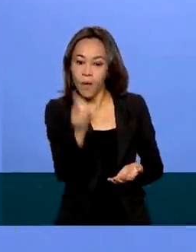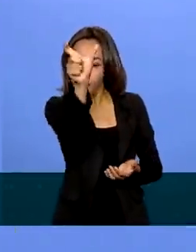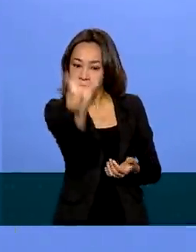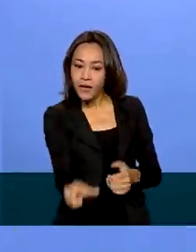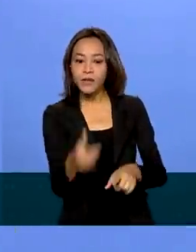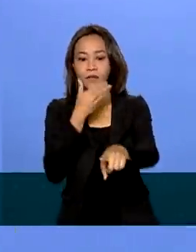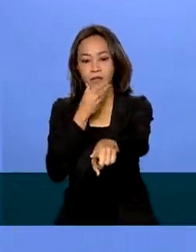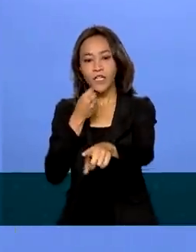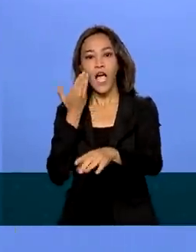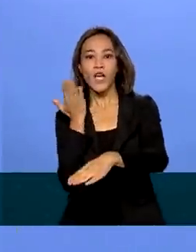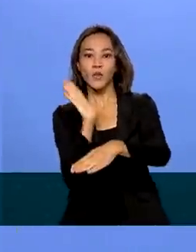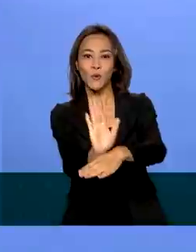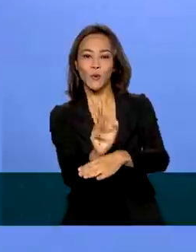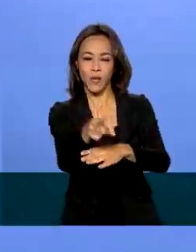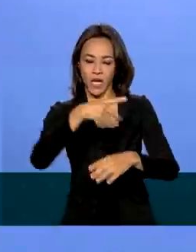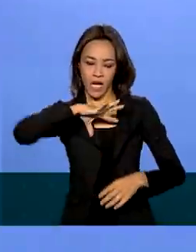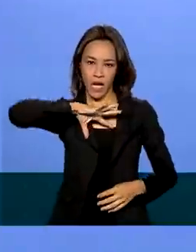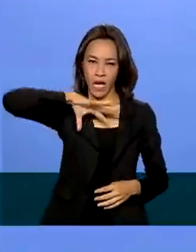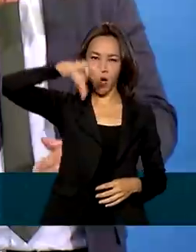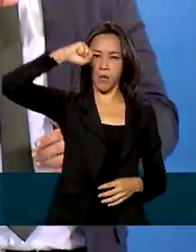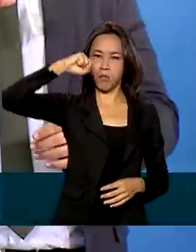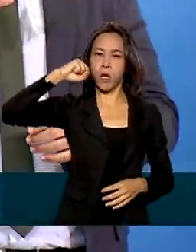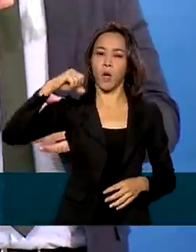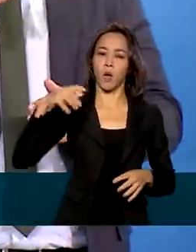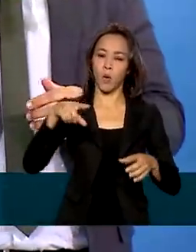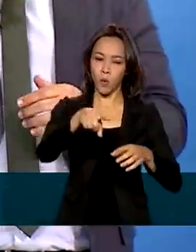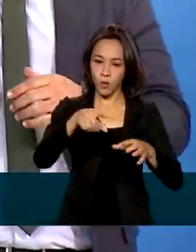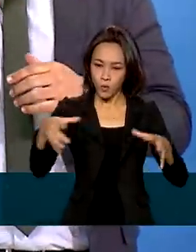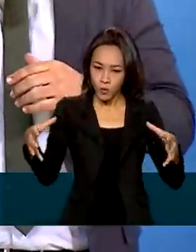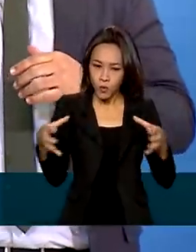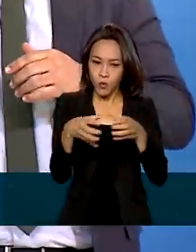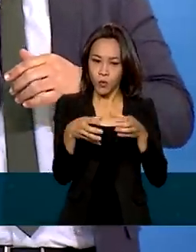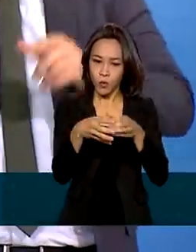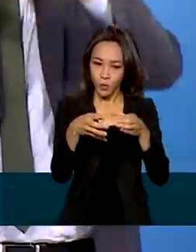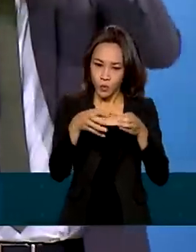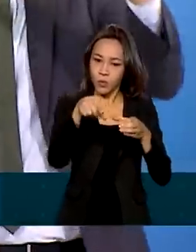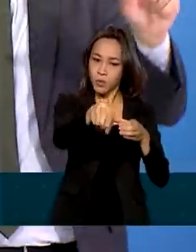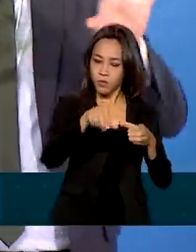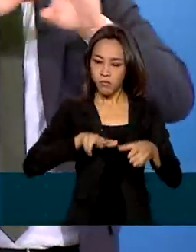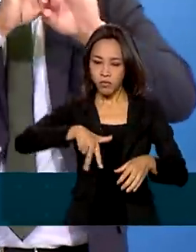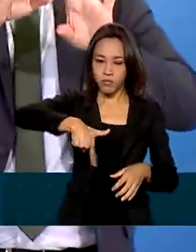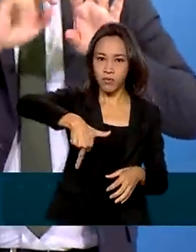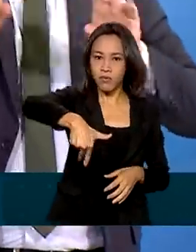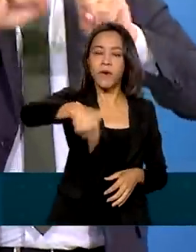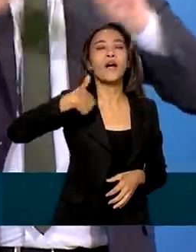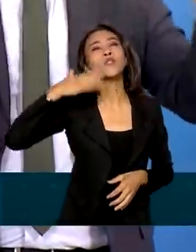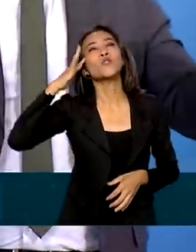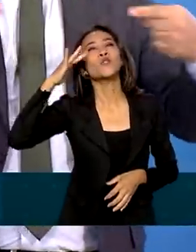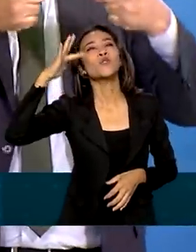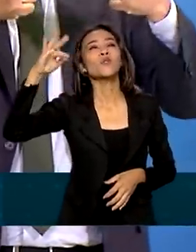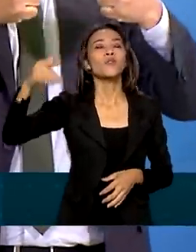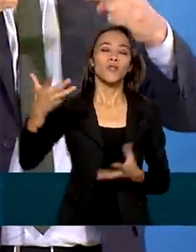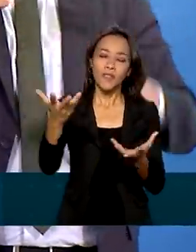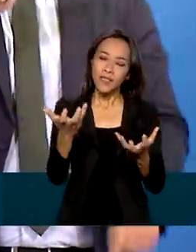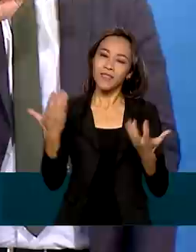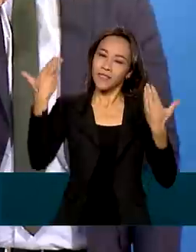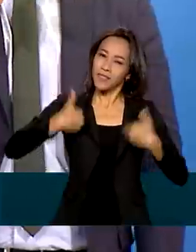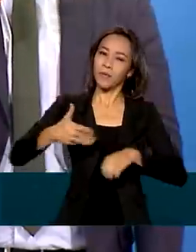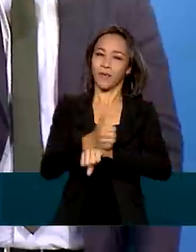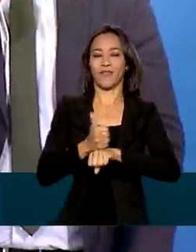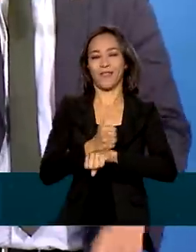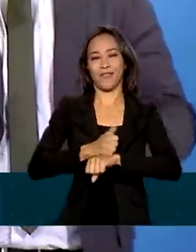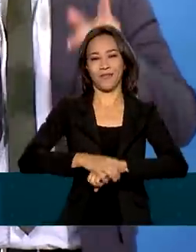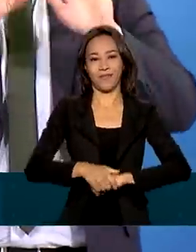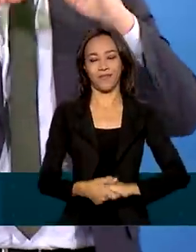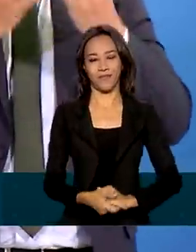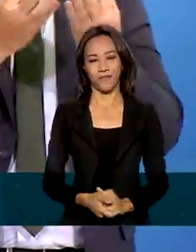Rubens Barros, campeão brasileiro da seleção sub-20 de marcha atlética, a realizar o sonho de se tornar um atleta. O